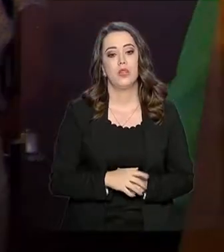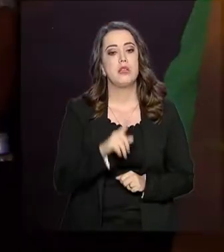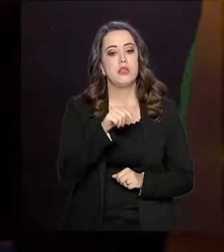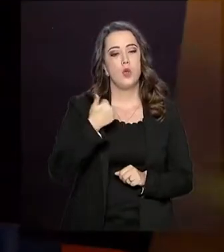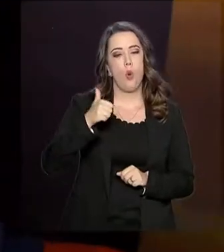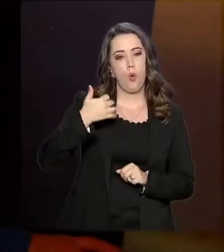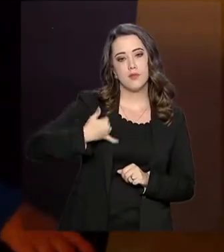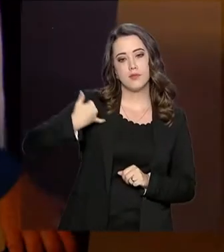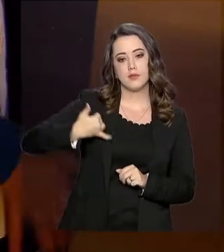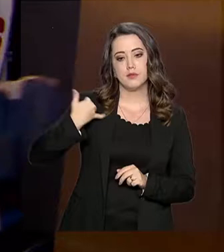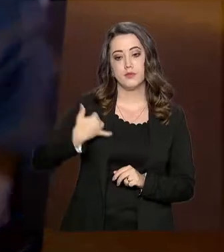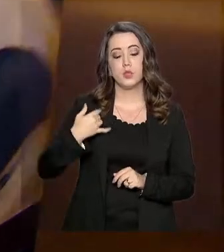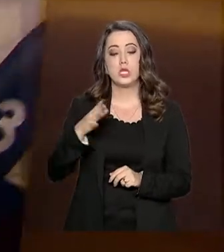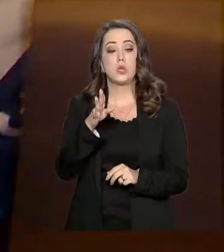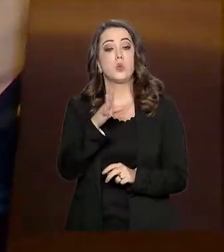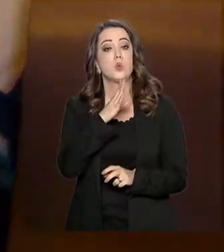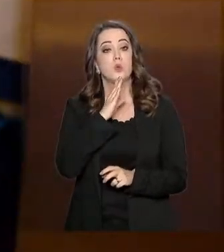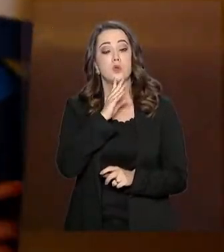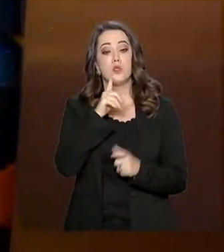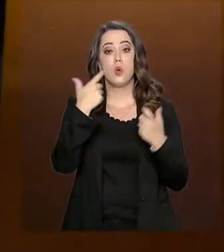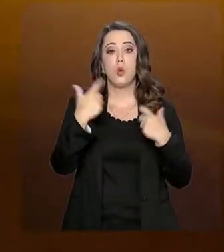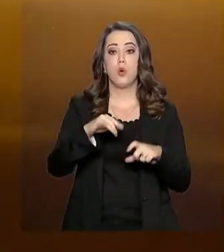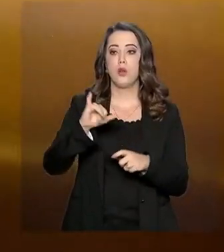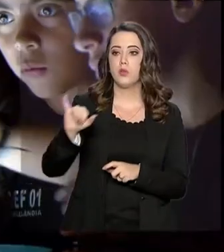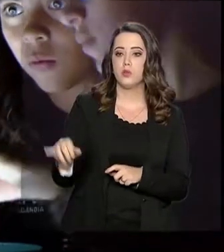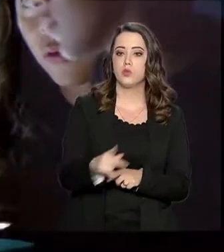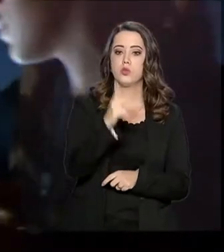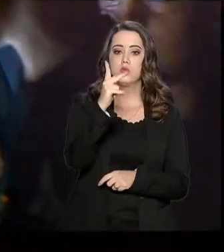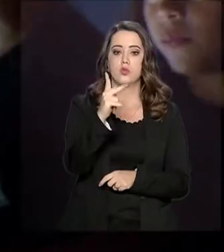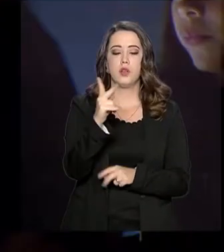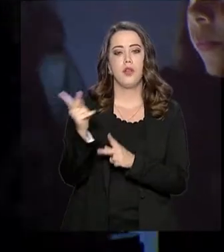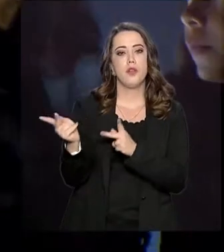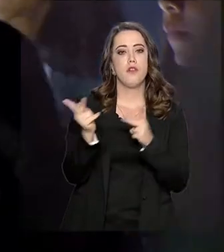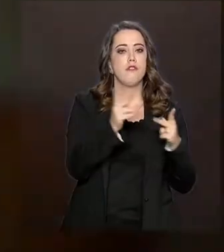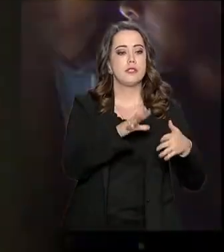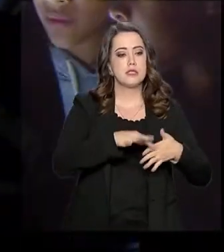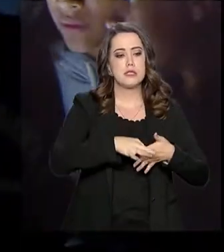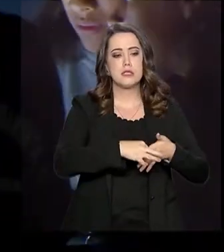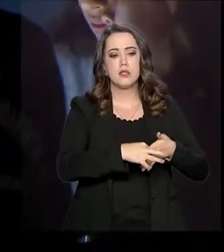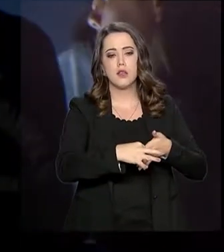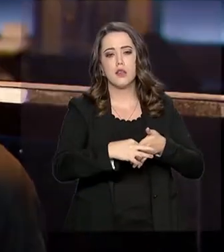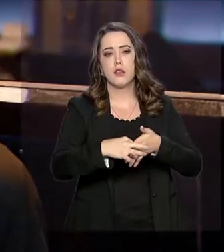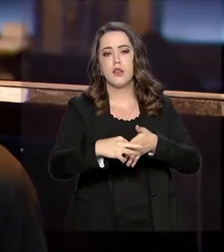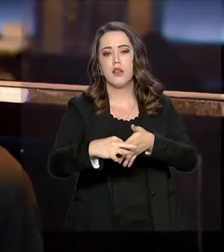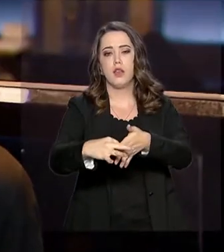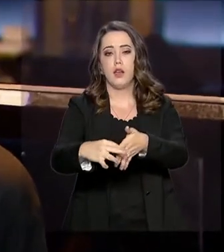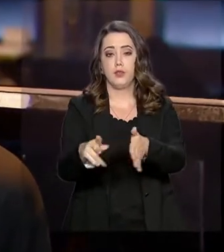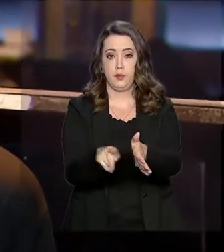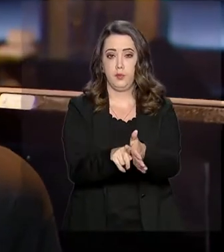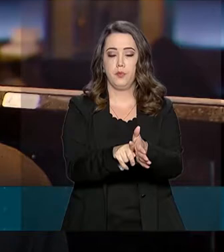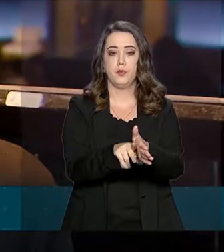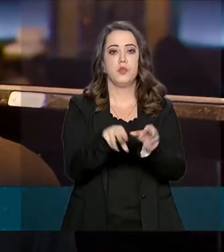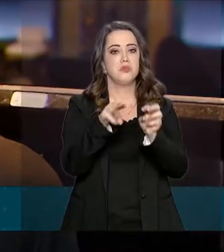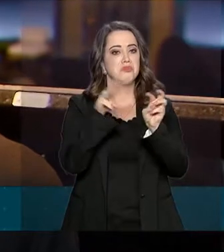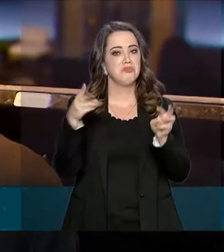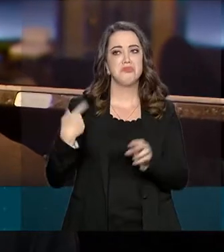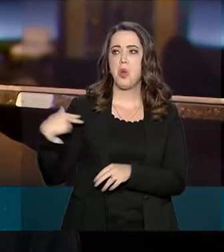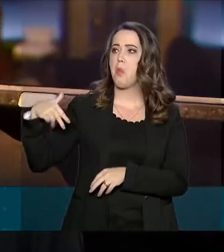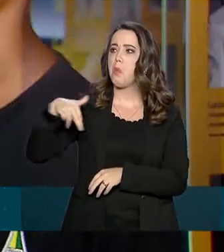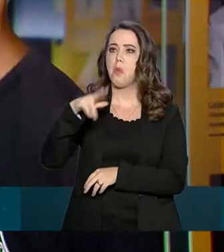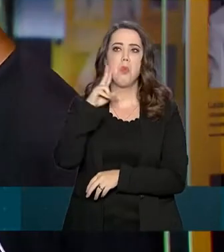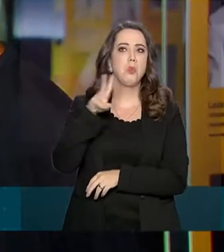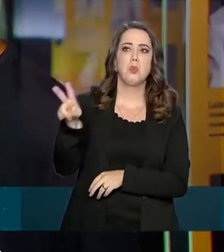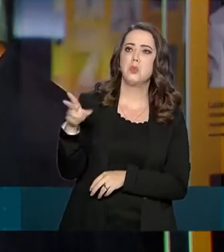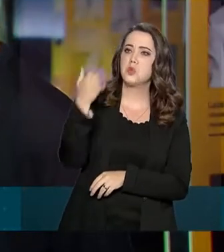nasceu em Brasília e está conhecendo o Memorial JK em uma visita guiada pelo museu. Eu passava por aqui e nem imaginava que era um